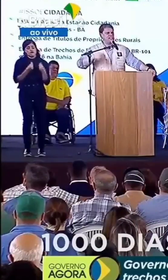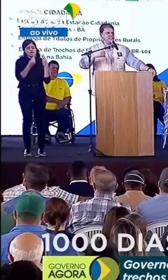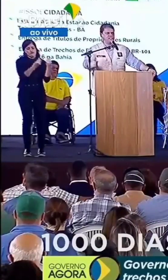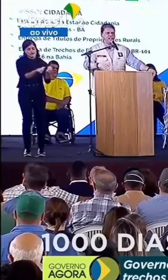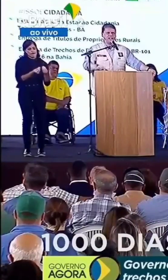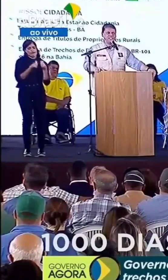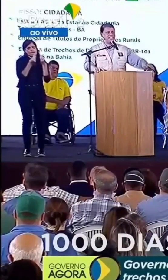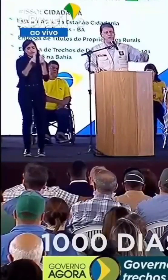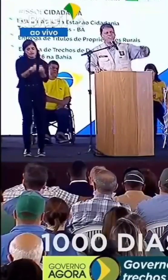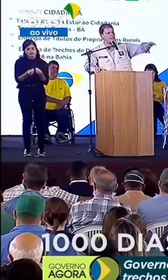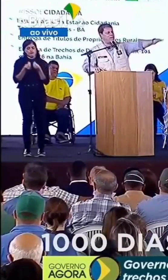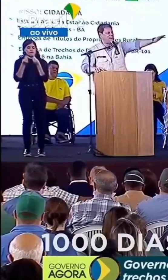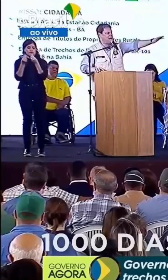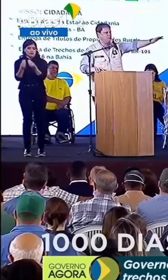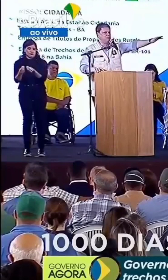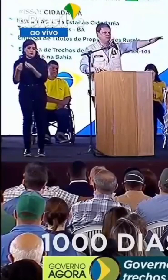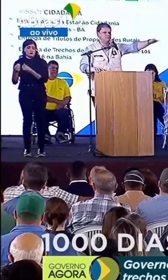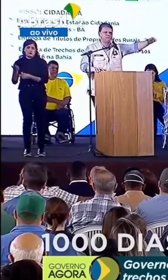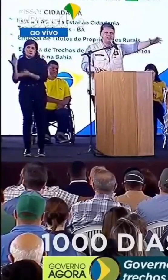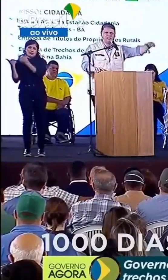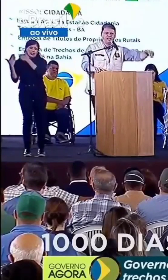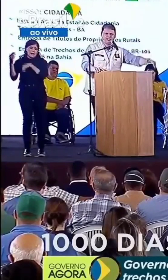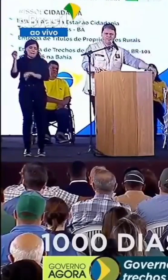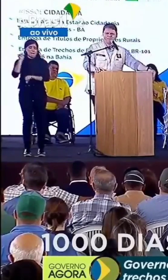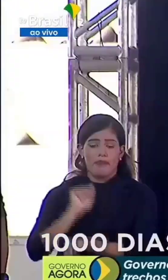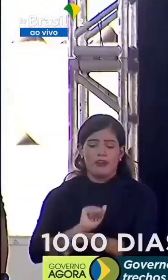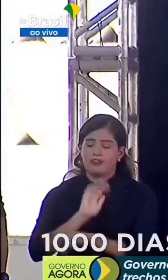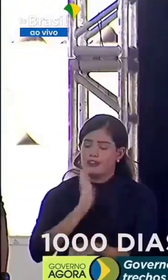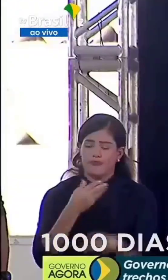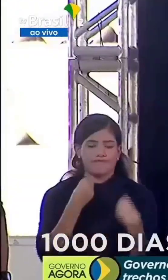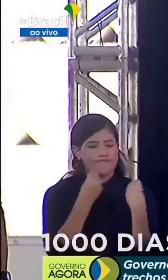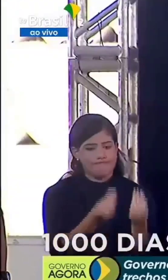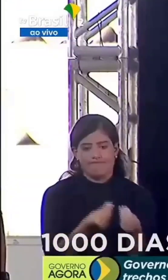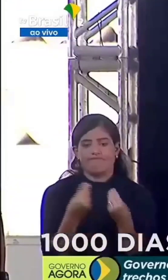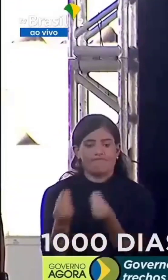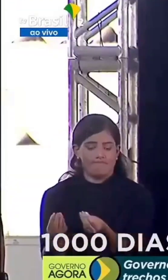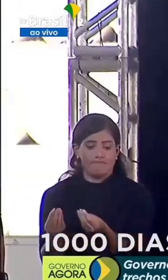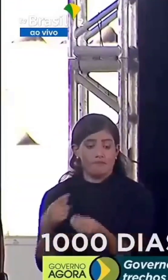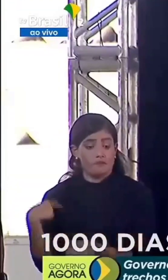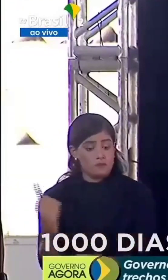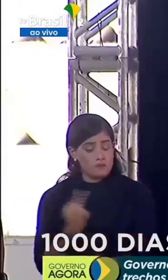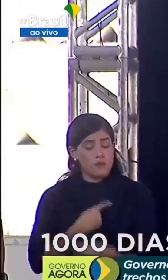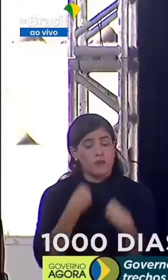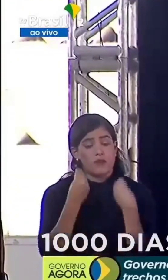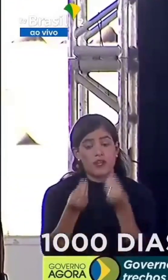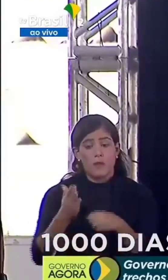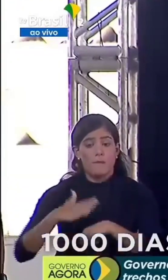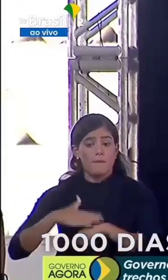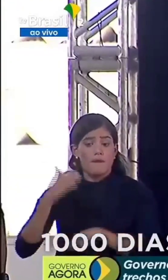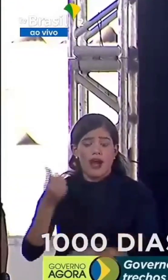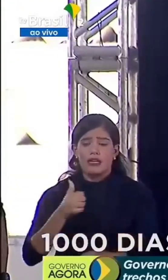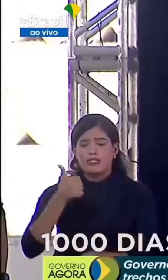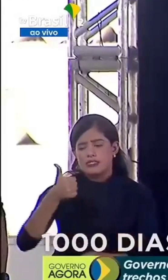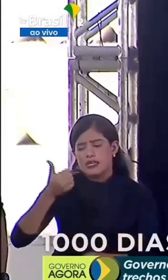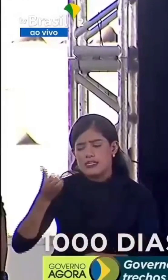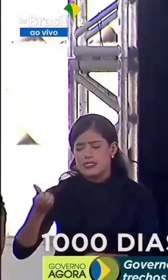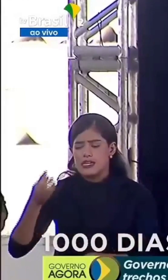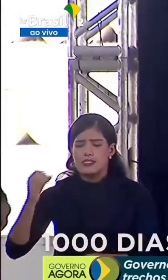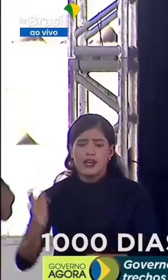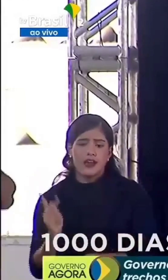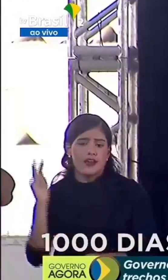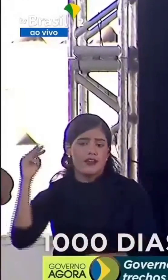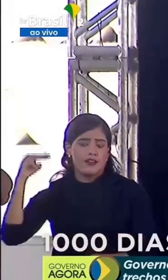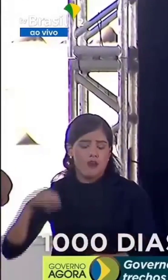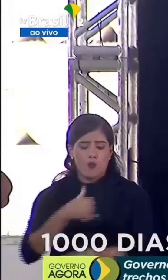entregas, entregas. Aquilo que estava parado, foi entregue. Nós entregamos mais de 160 quilômetros de